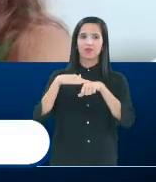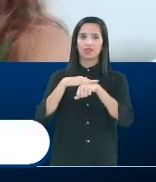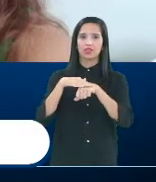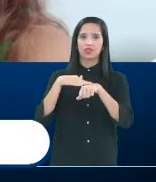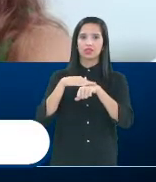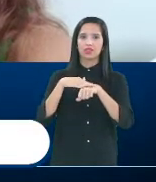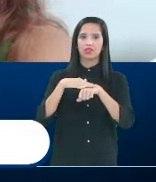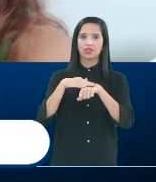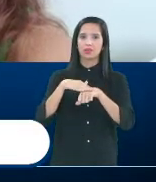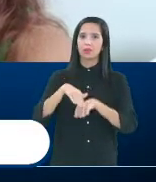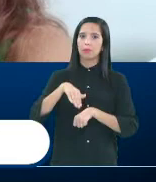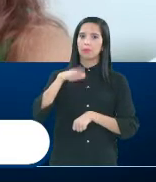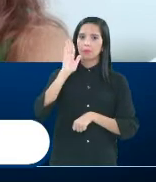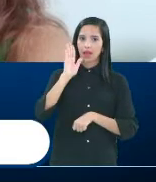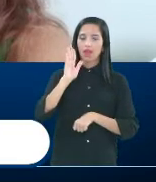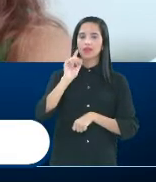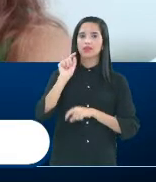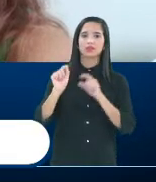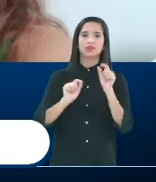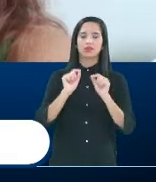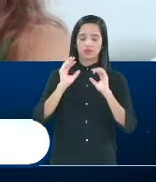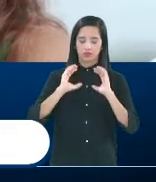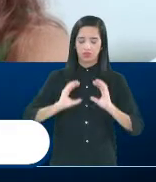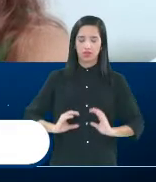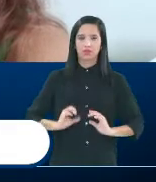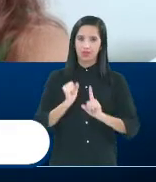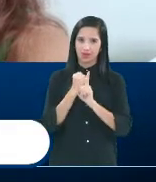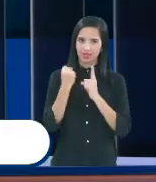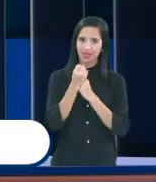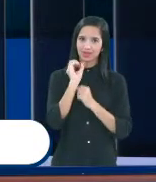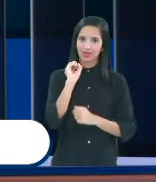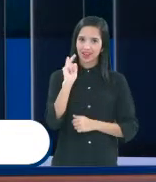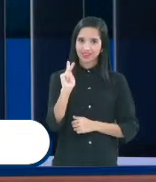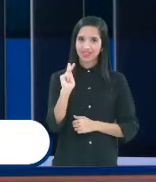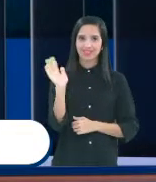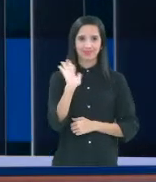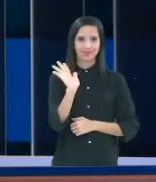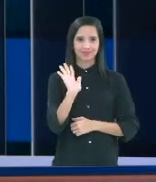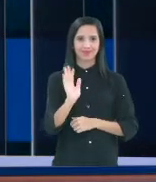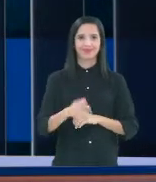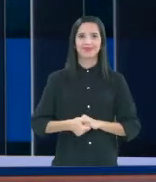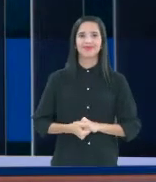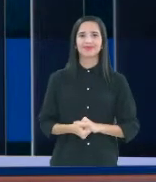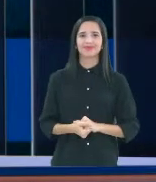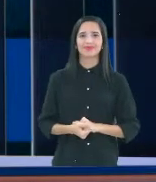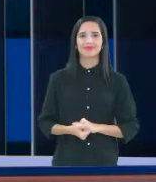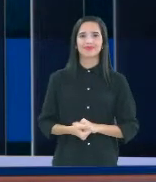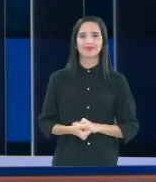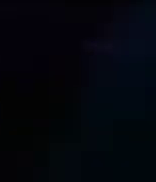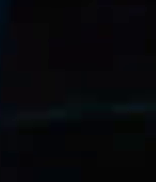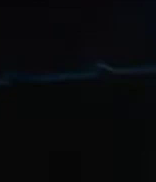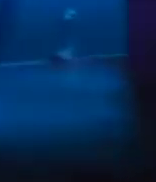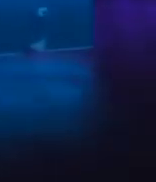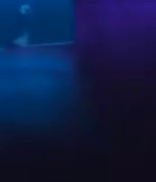mais sobre o comportamento da sociedade. Tá bom? Até já. Tá certo. Até já.